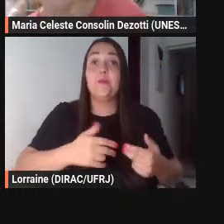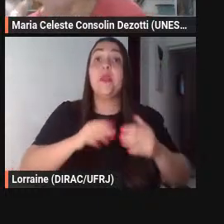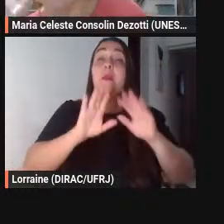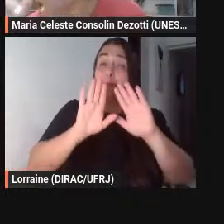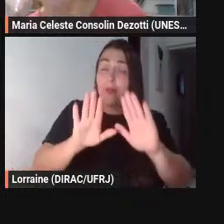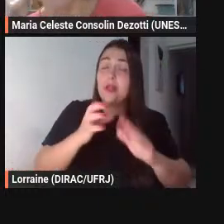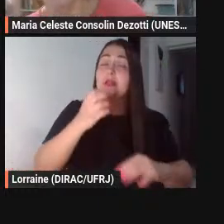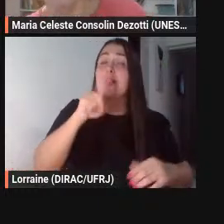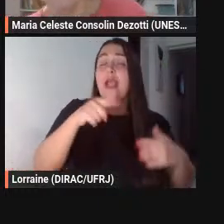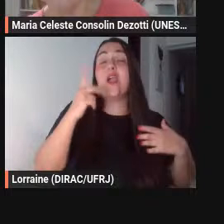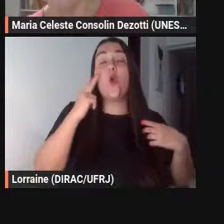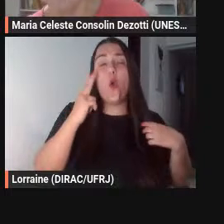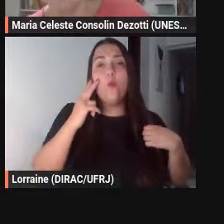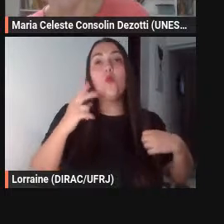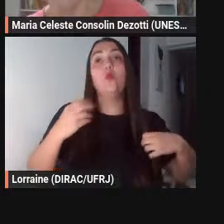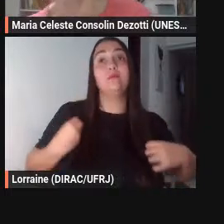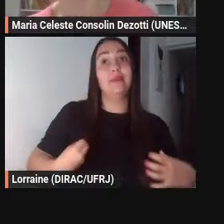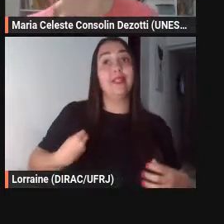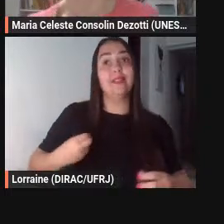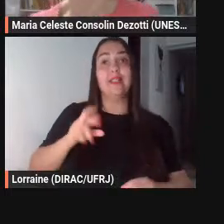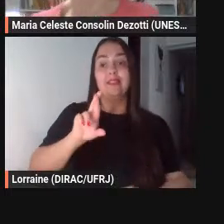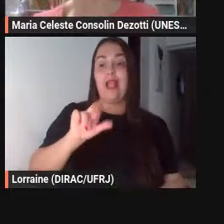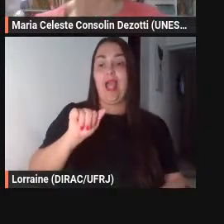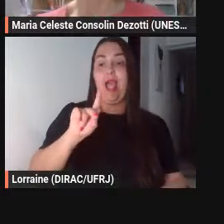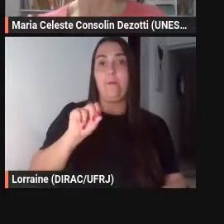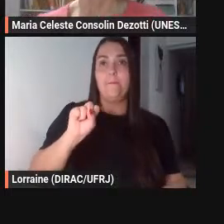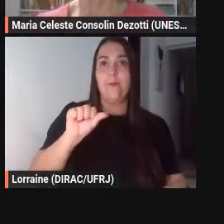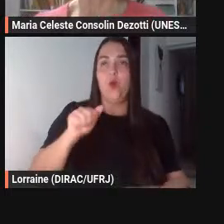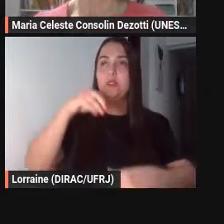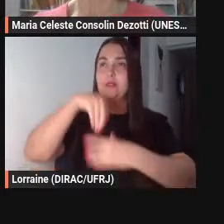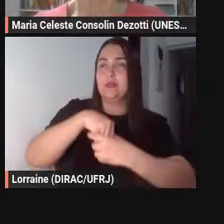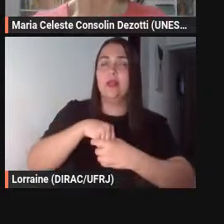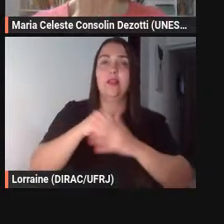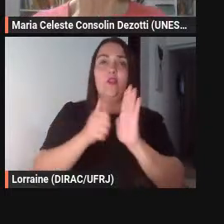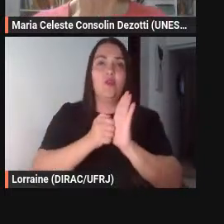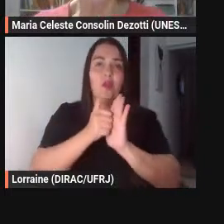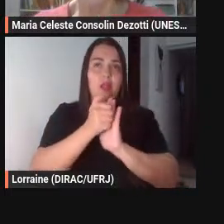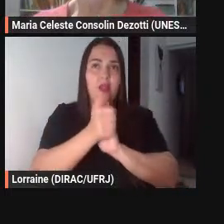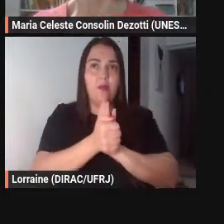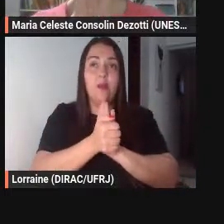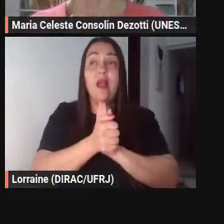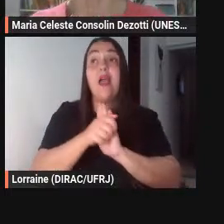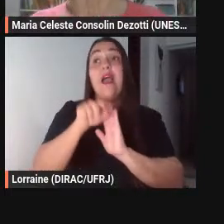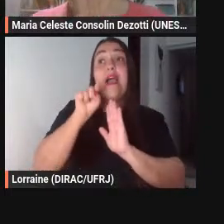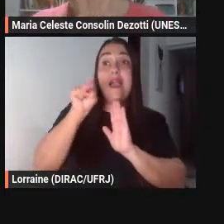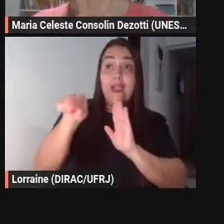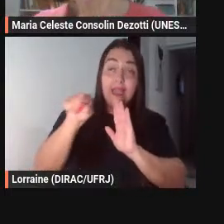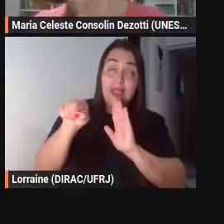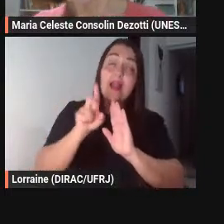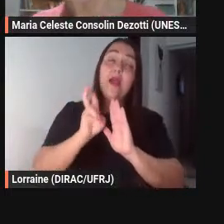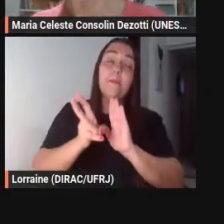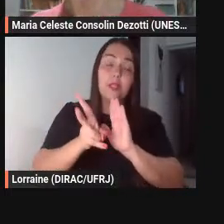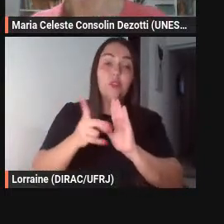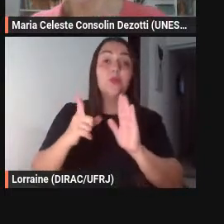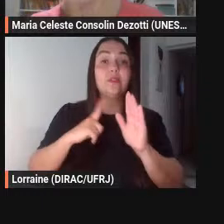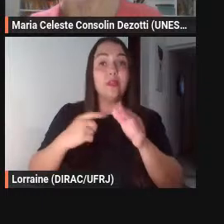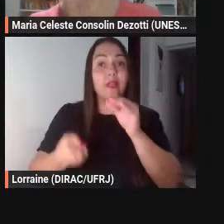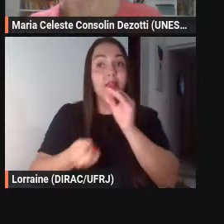a presença da raposa nas fábulas a raposa formular um